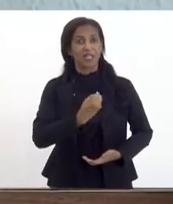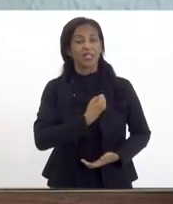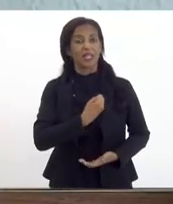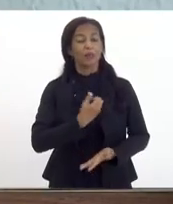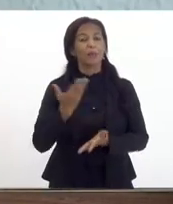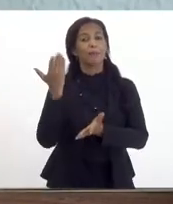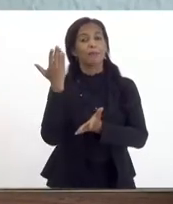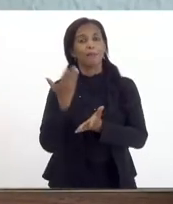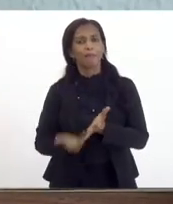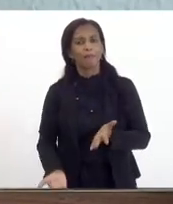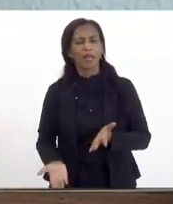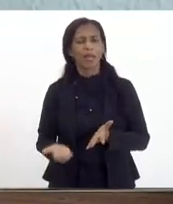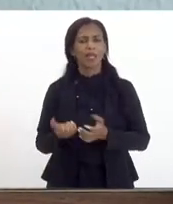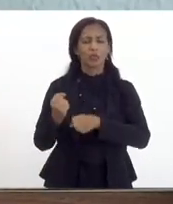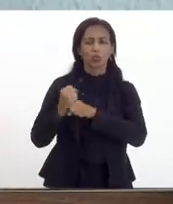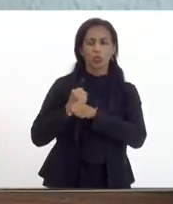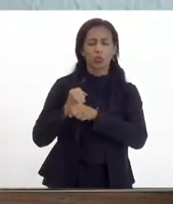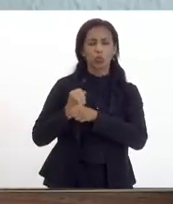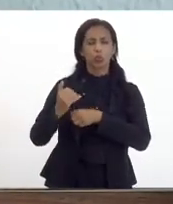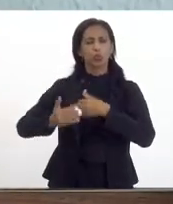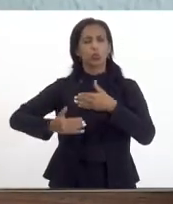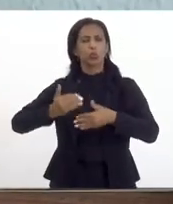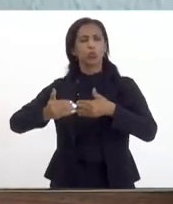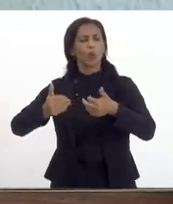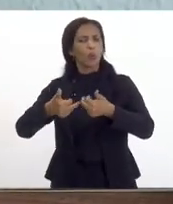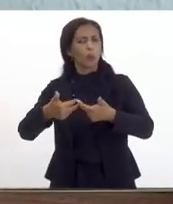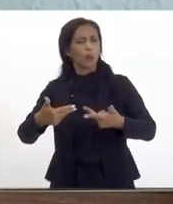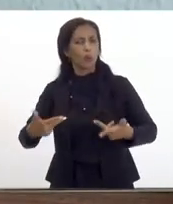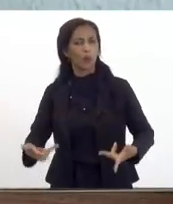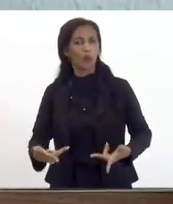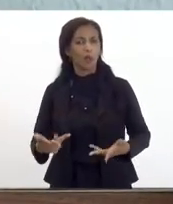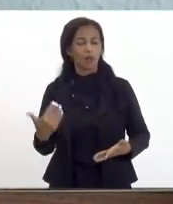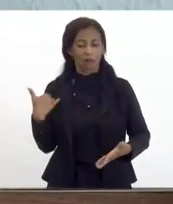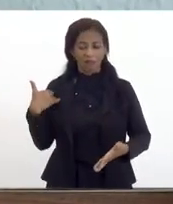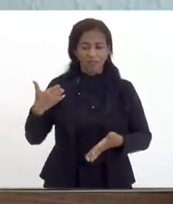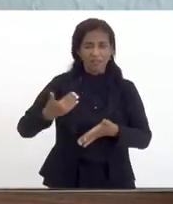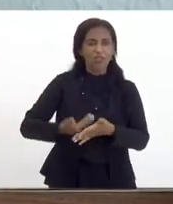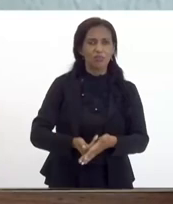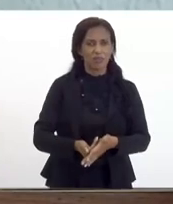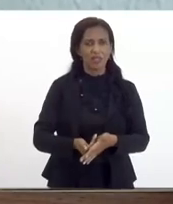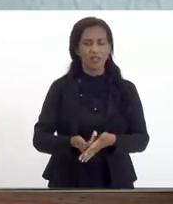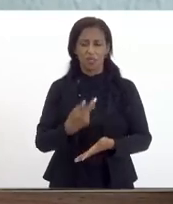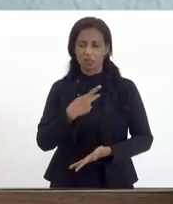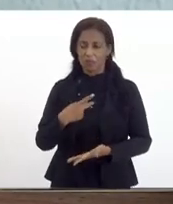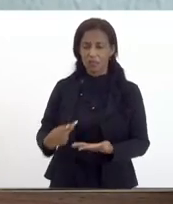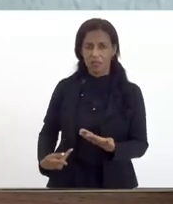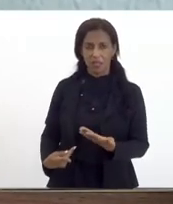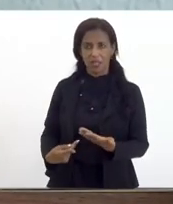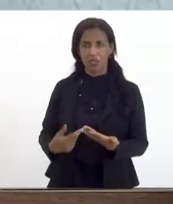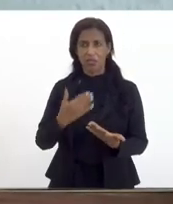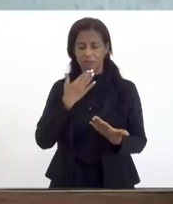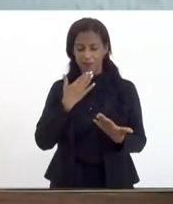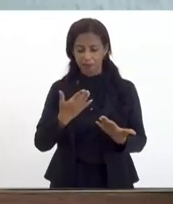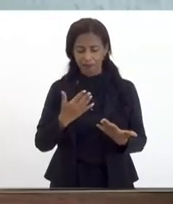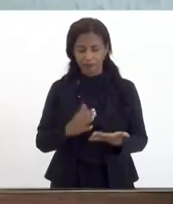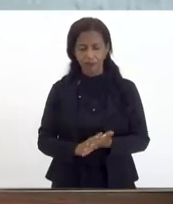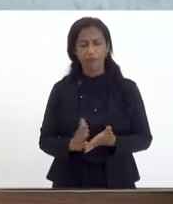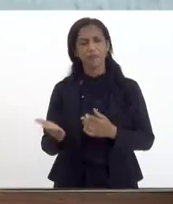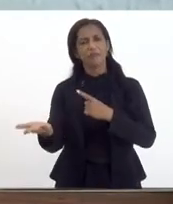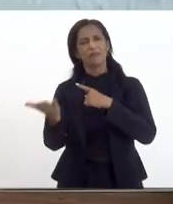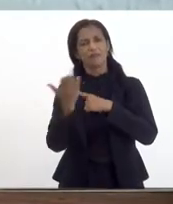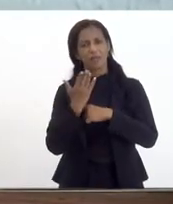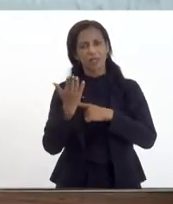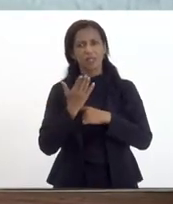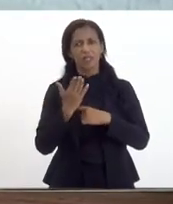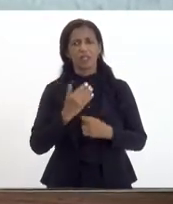perde durante muitos anos muita coisa recentemente presidente e peço ajuda